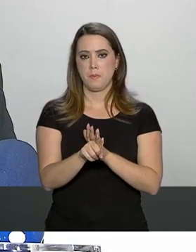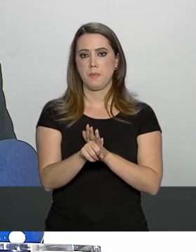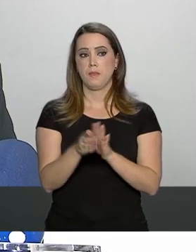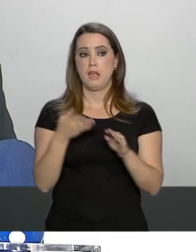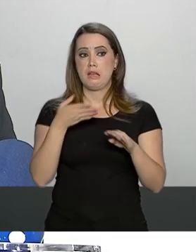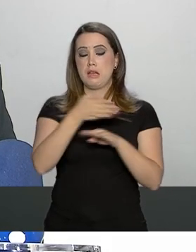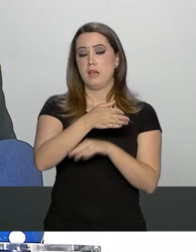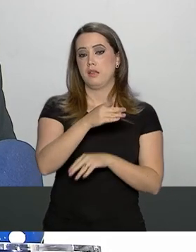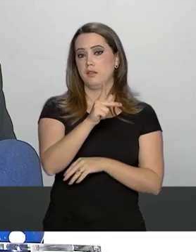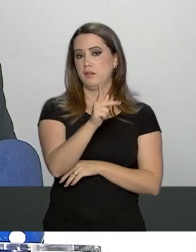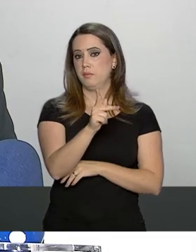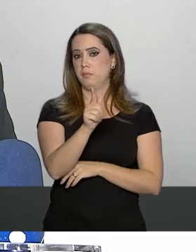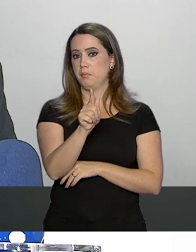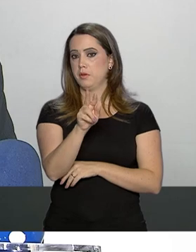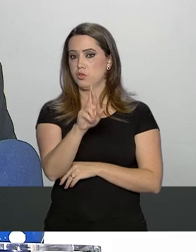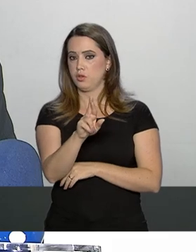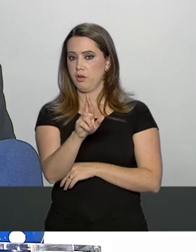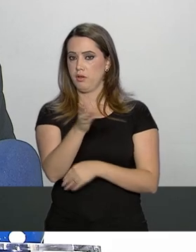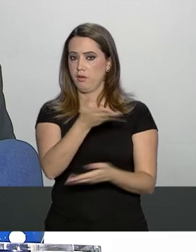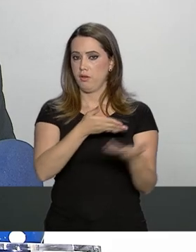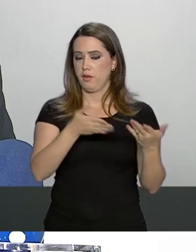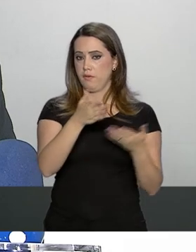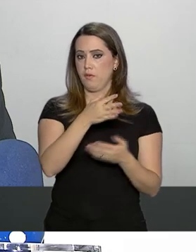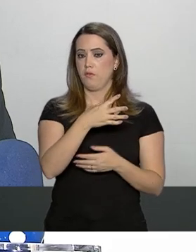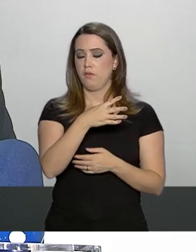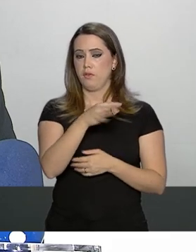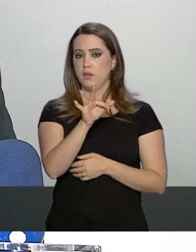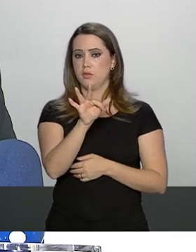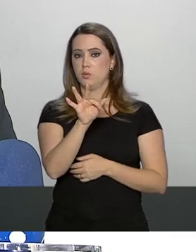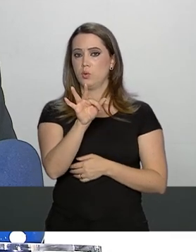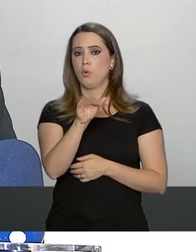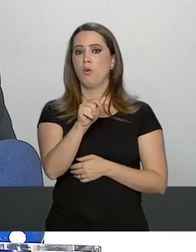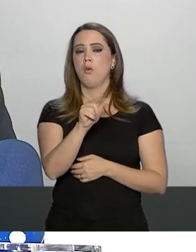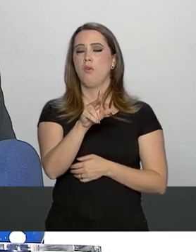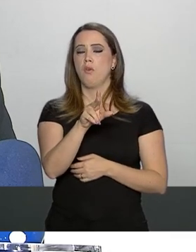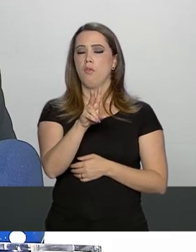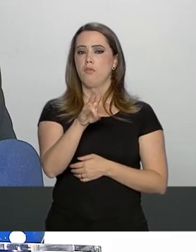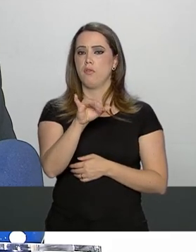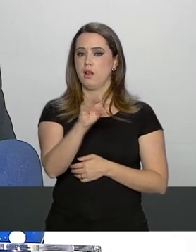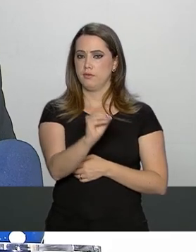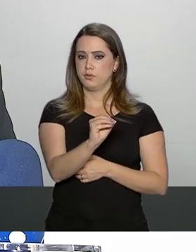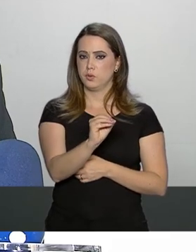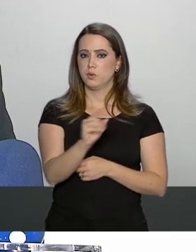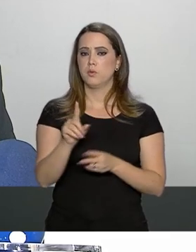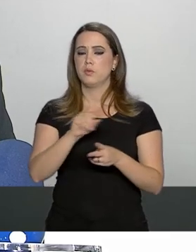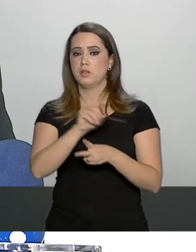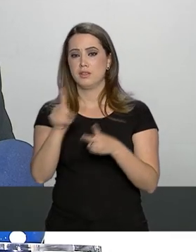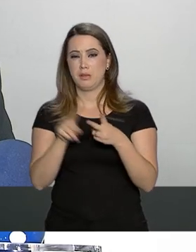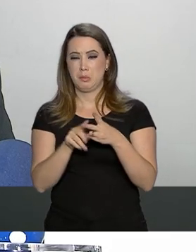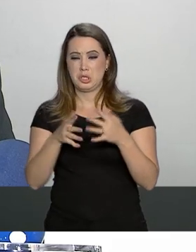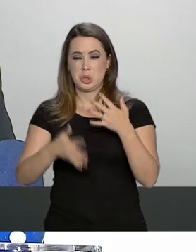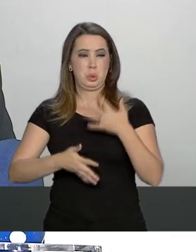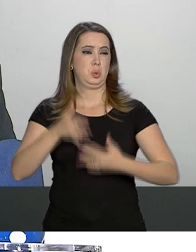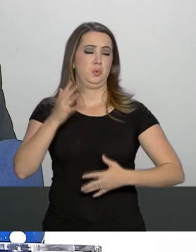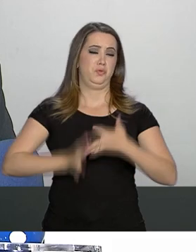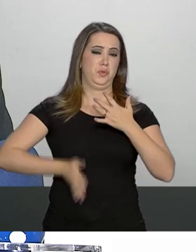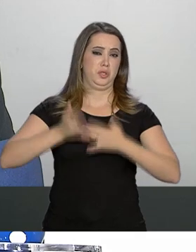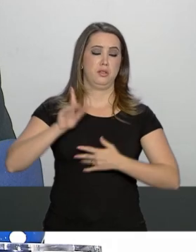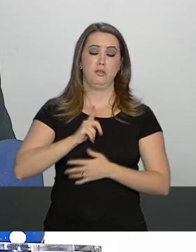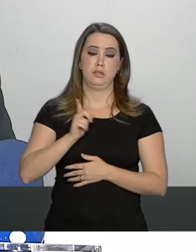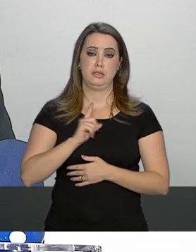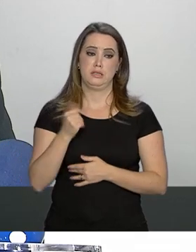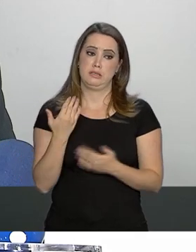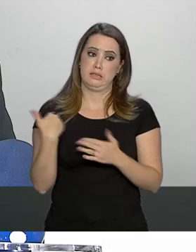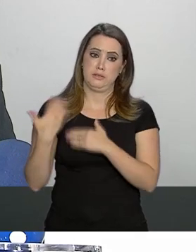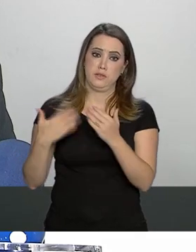PGR da investigação envolvendo o Flávio Bolsonaro e também a questão da confusão que houve, enfim,